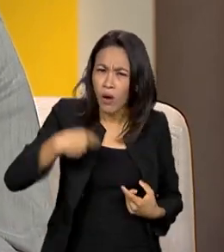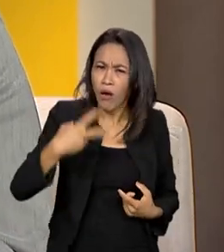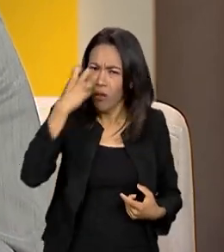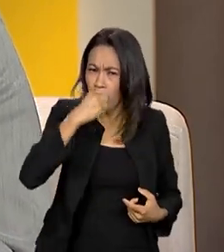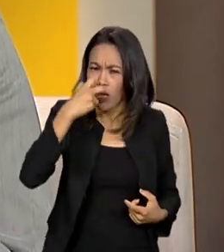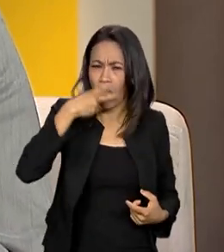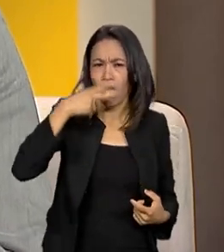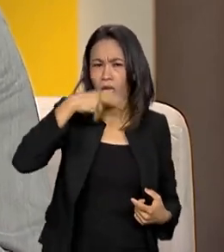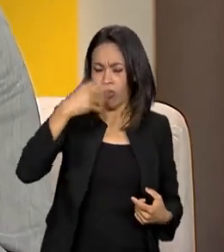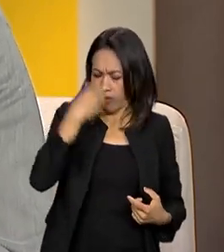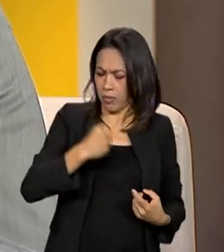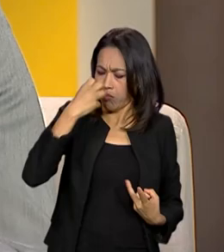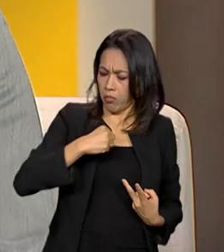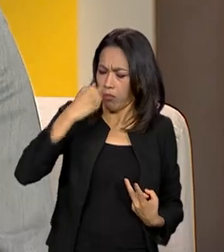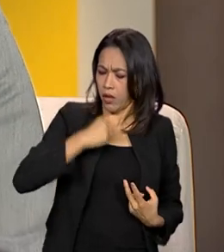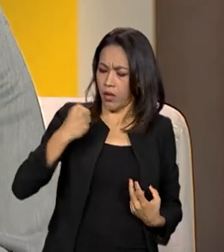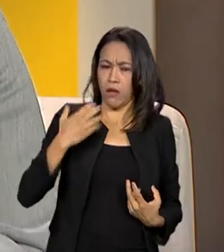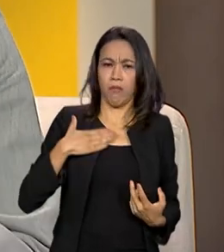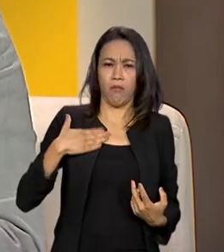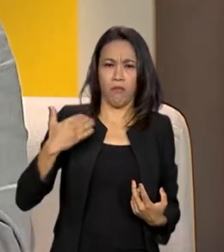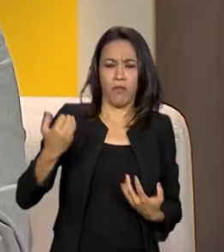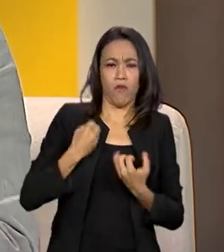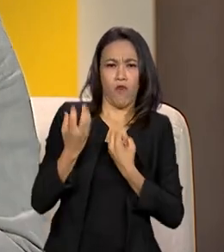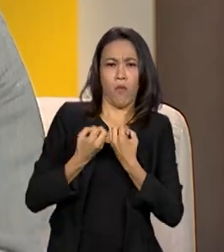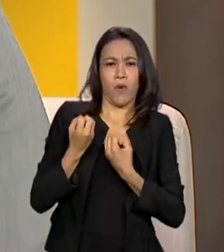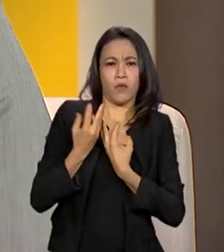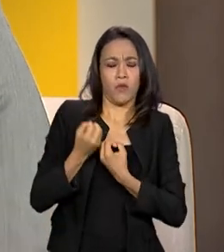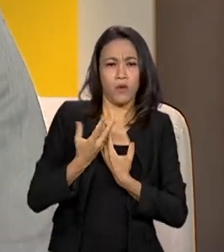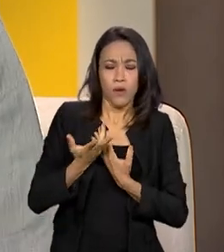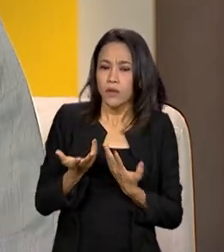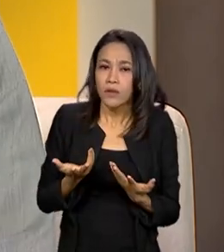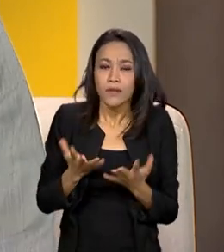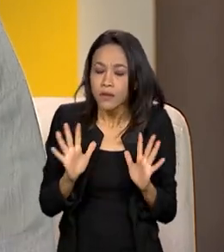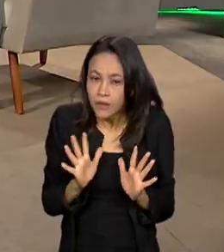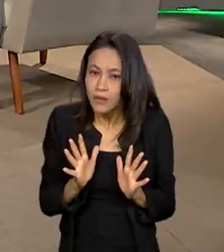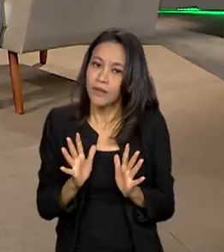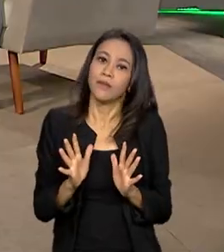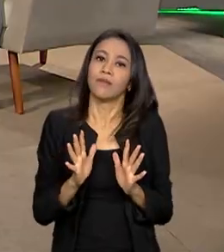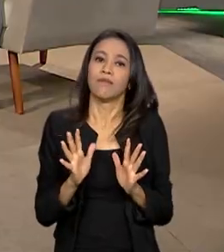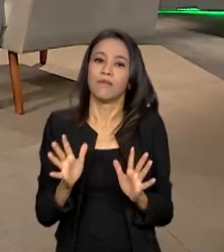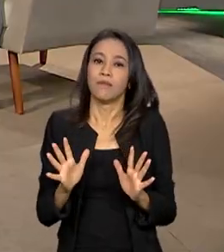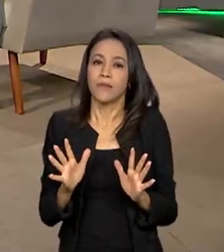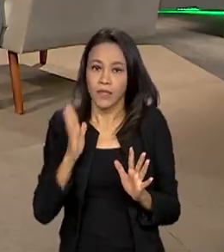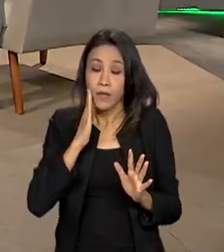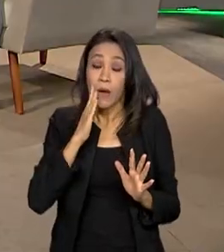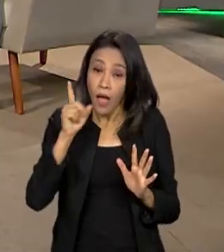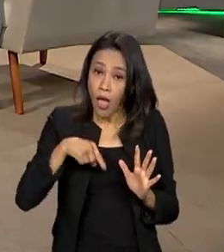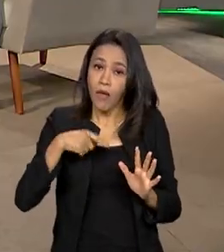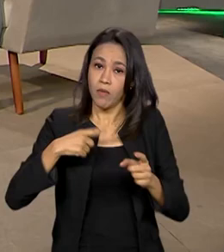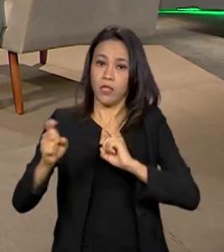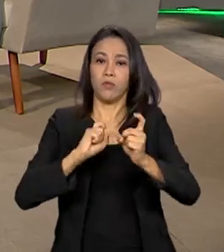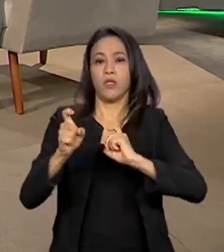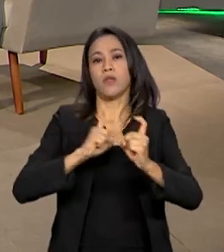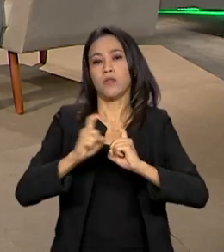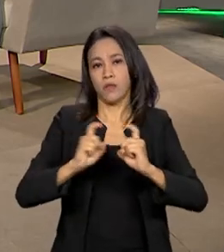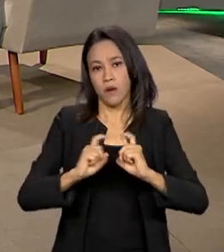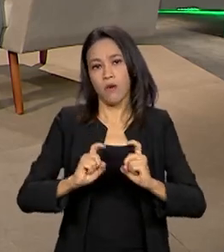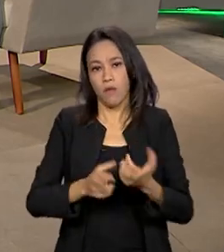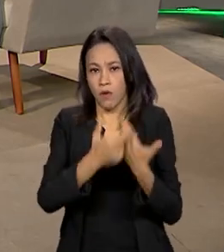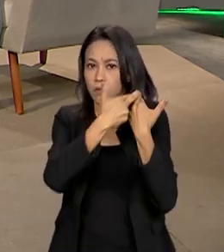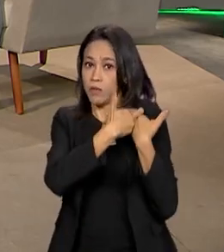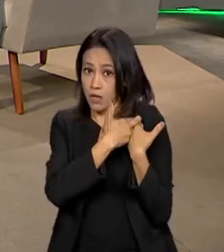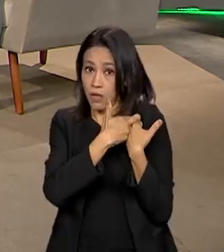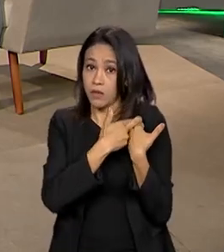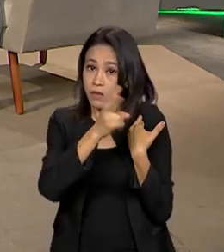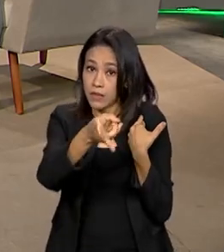isso se chama interoperabilidade de dados. Então, são elementos da questão de dados que a gente administra com muita responsabilidade e sempre